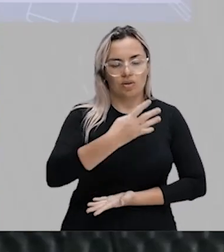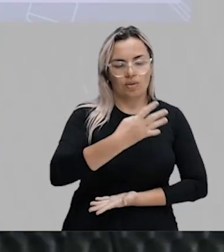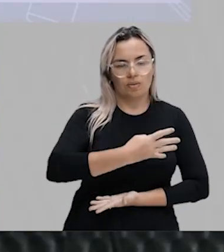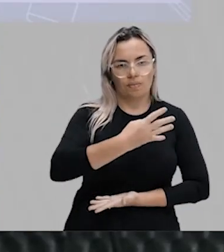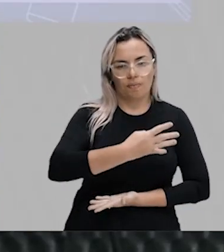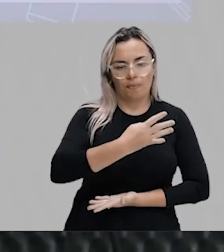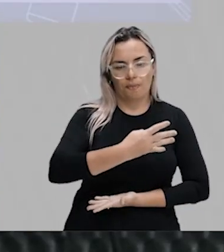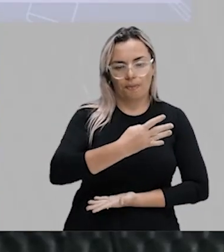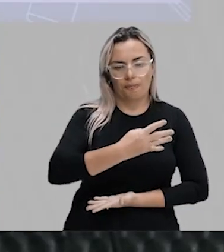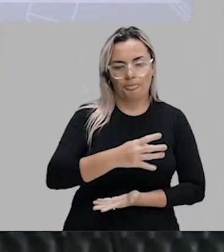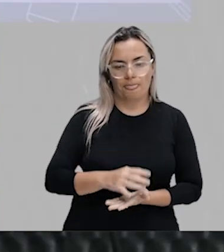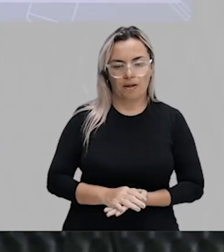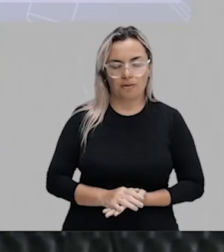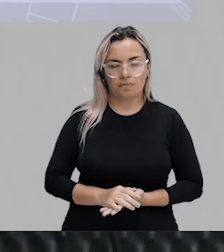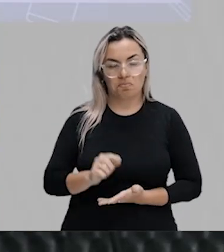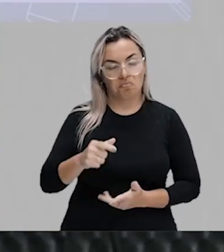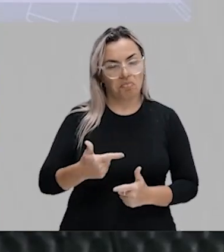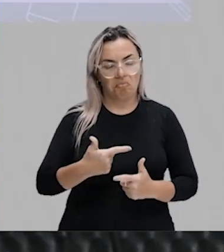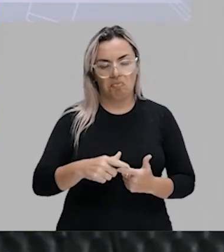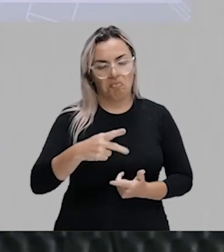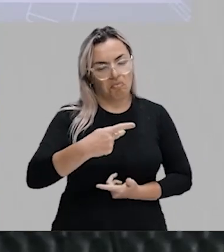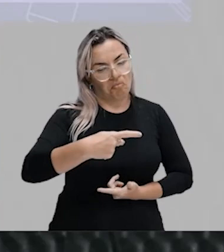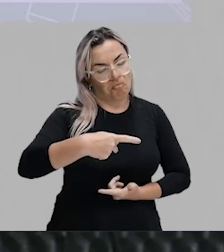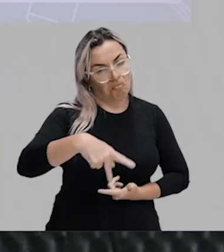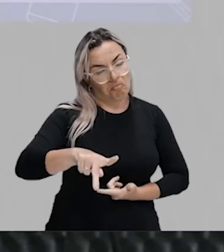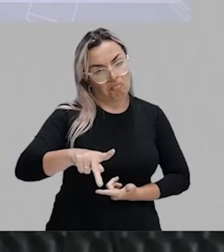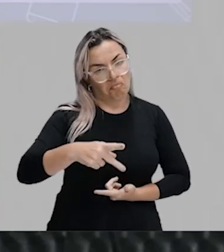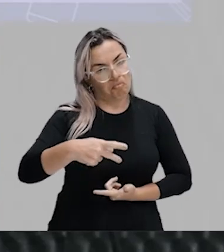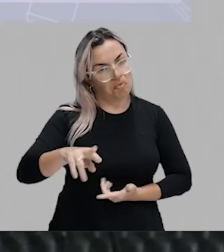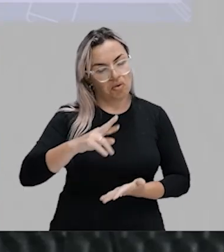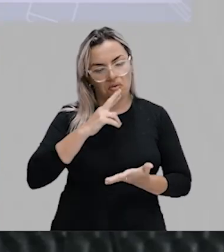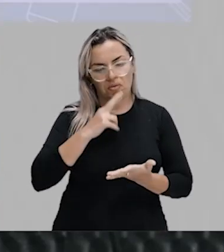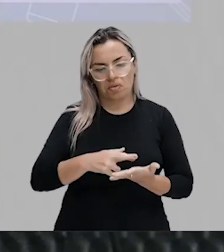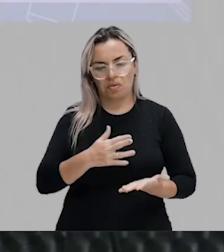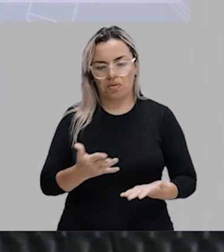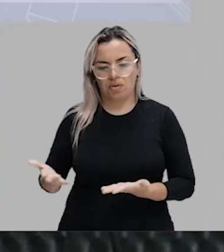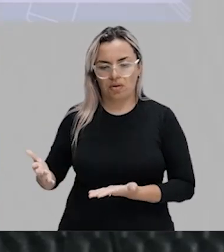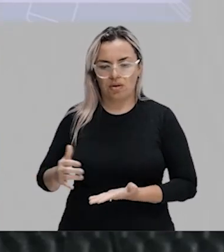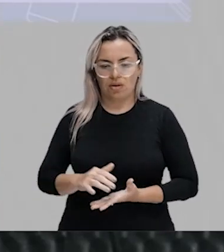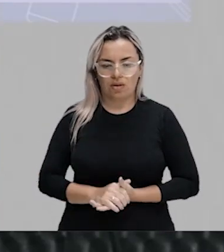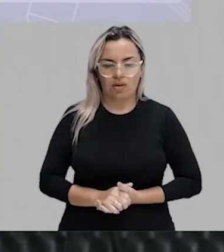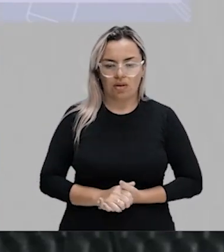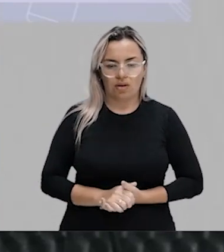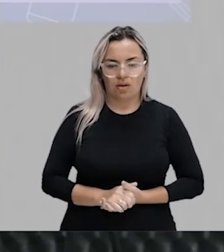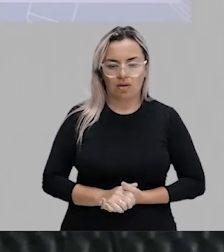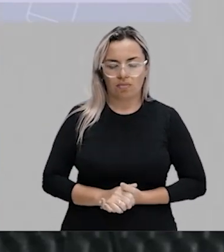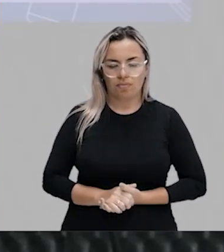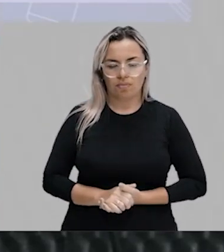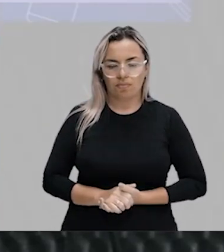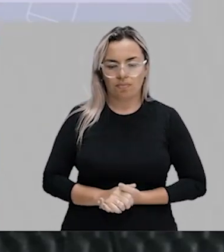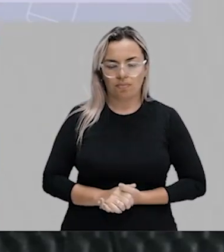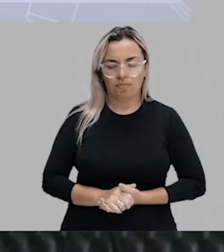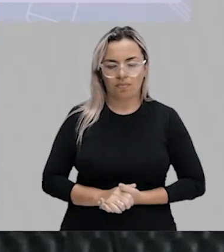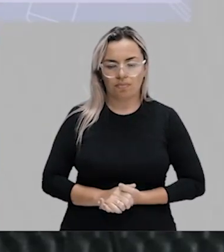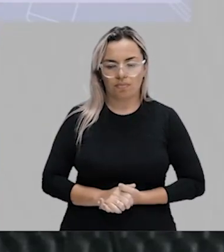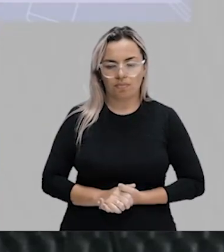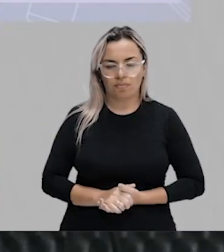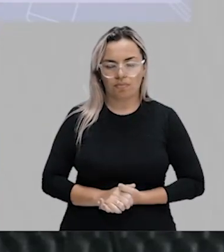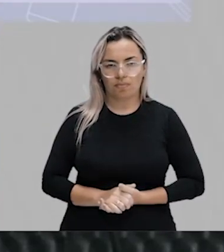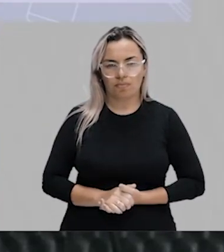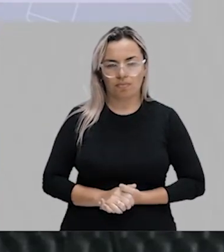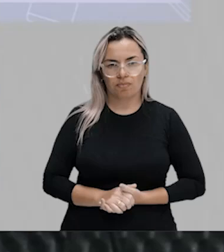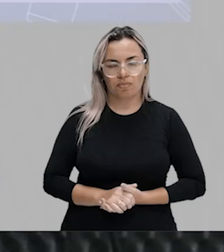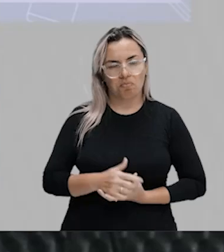O problema é seu. vira, ala ti, nos trinta. Se vira, nos